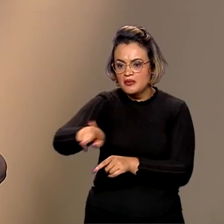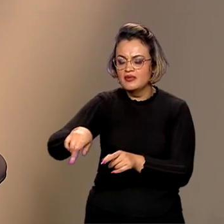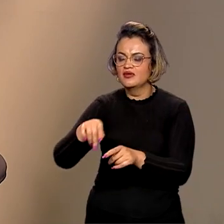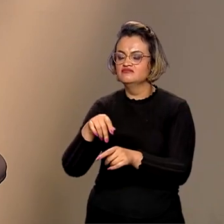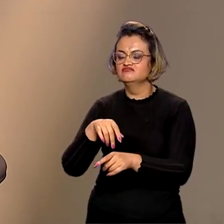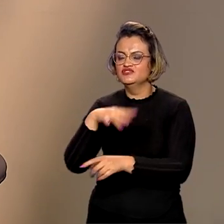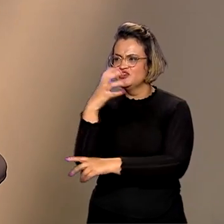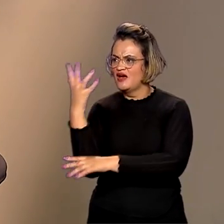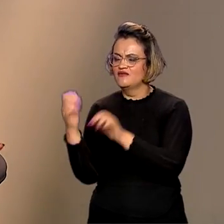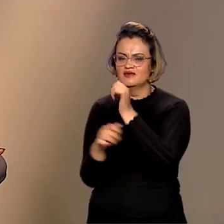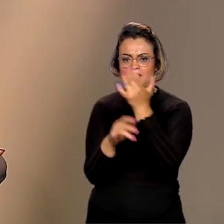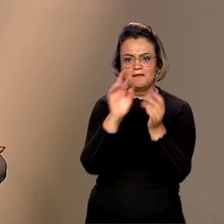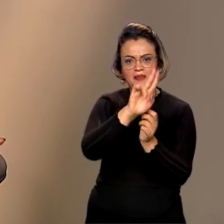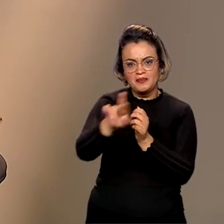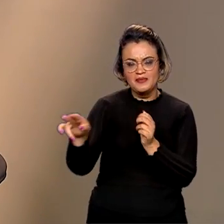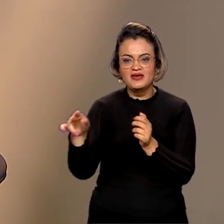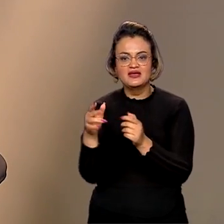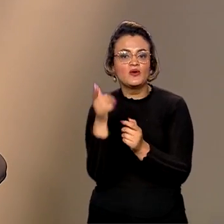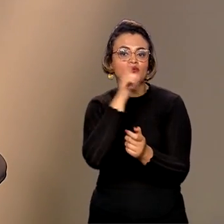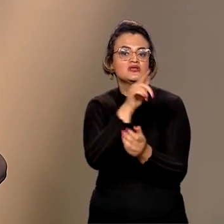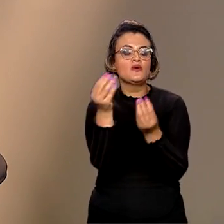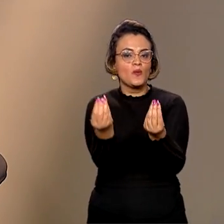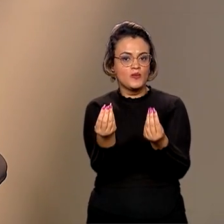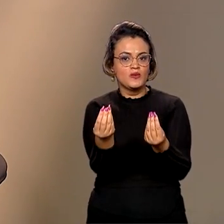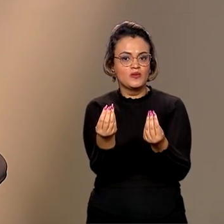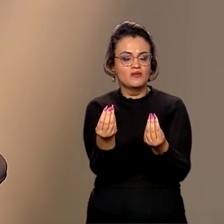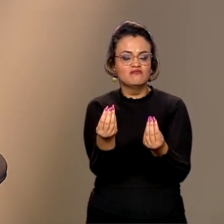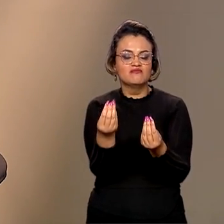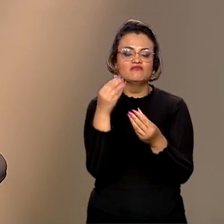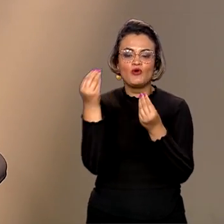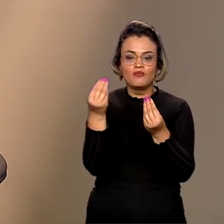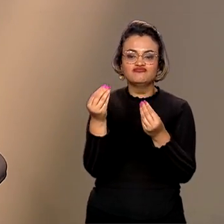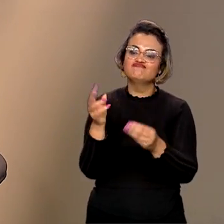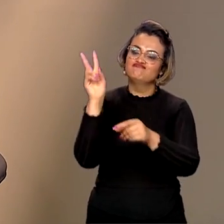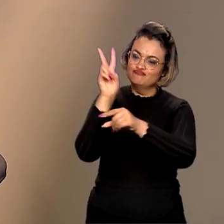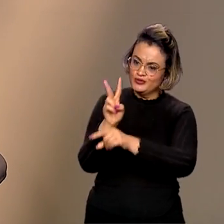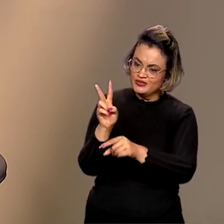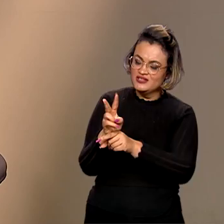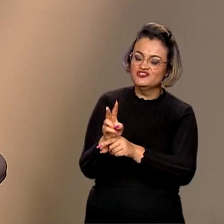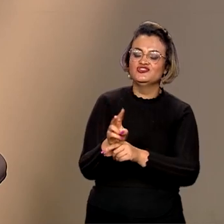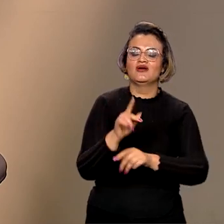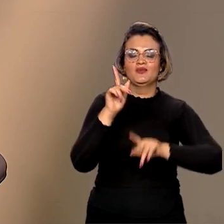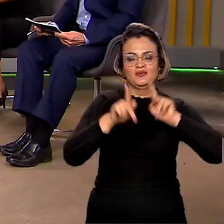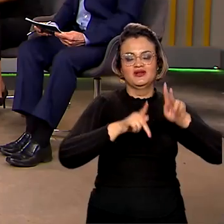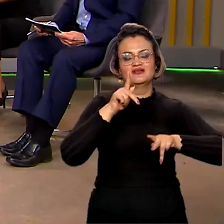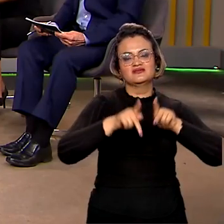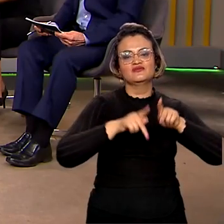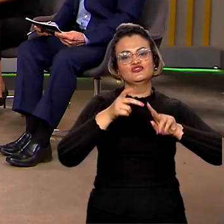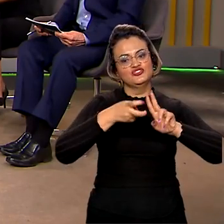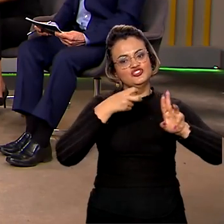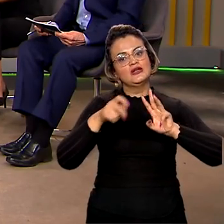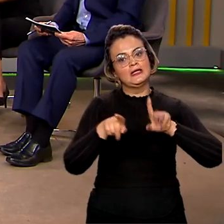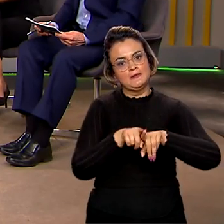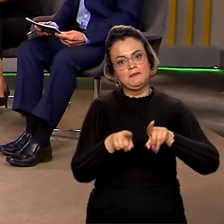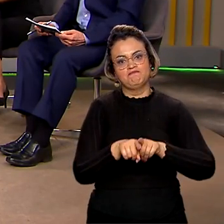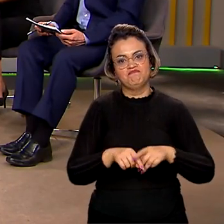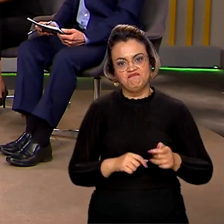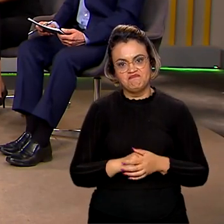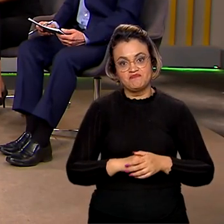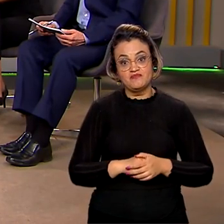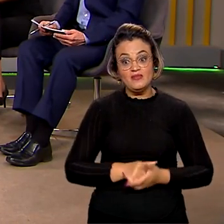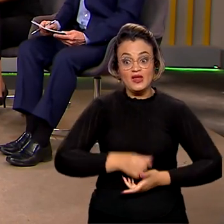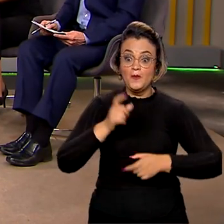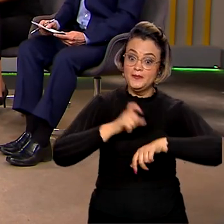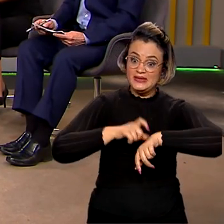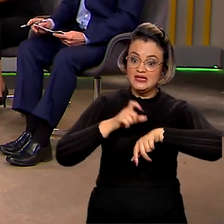isso, não tem como fazer essa mudança sem proteger os direitos dos povos indígenas. Então, é um momento onde